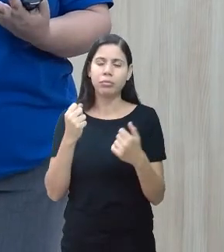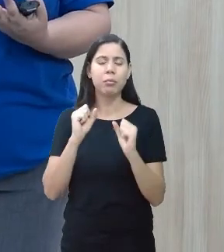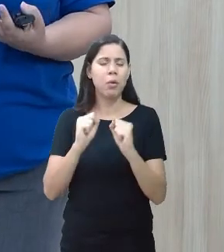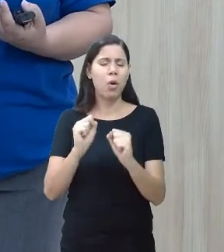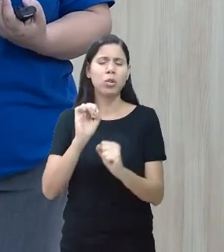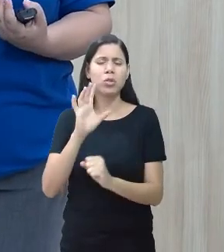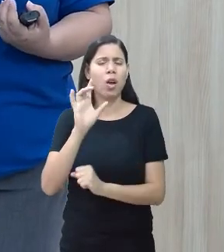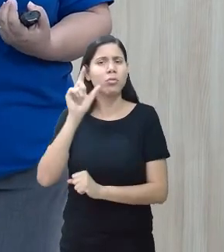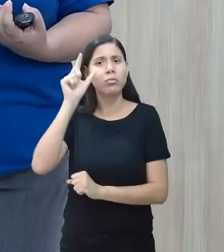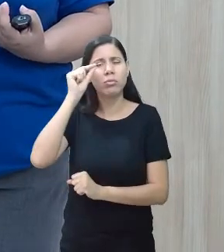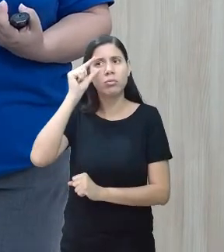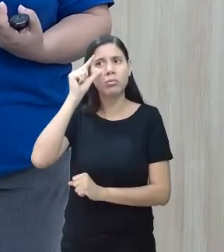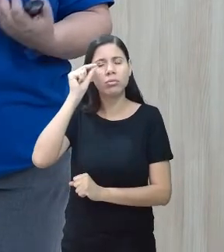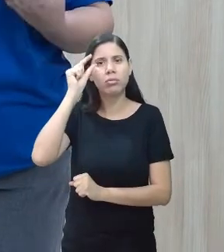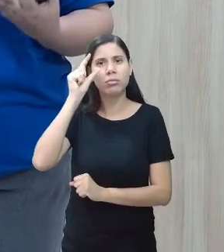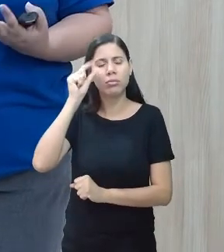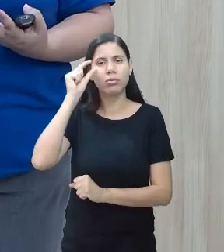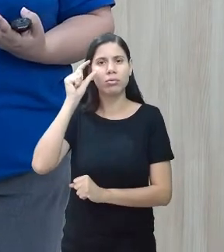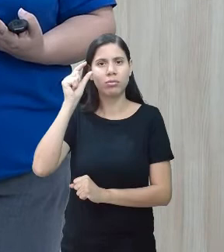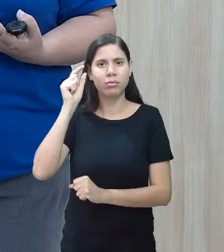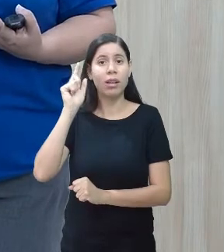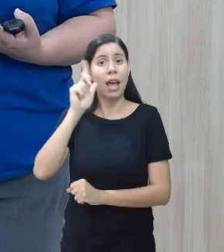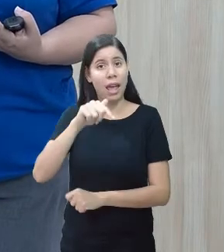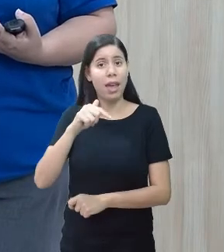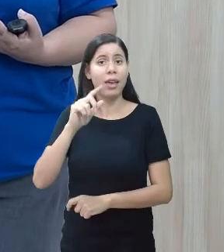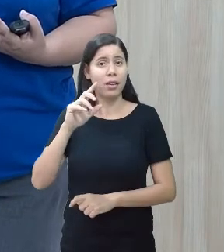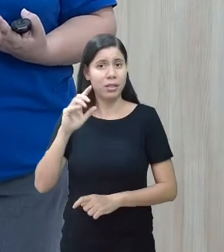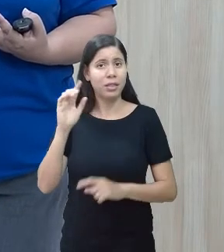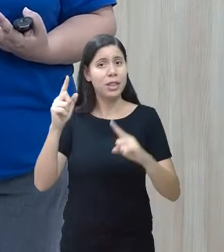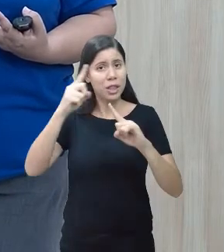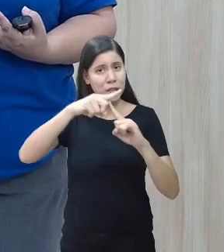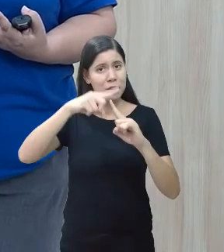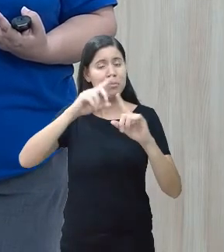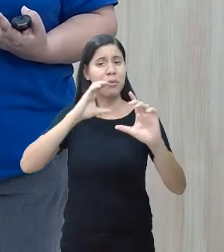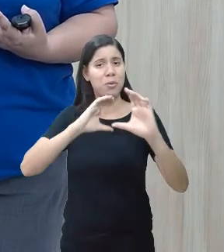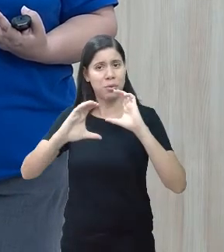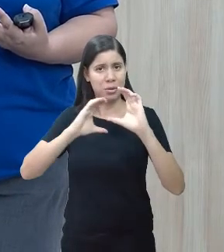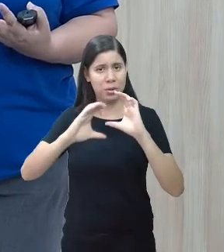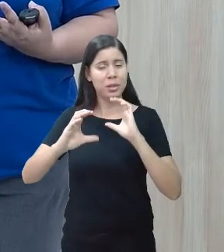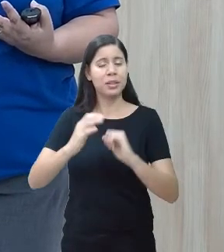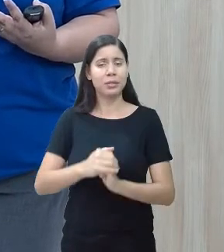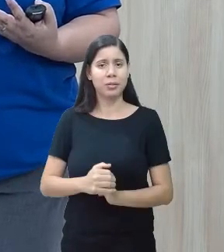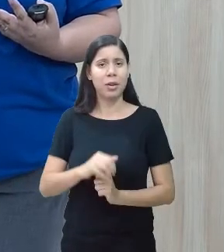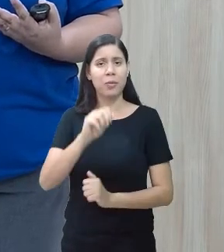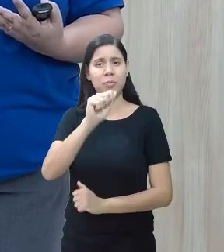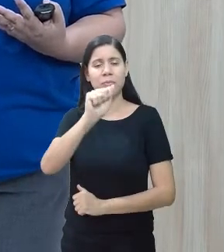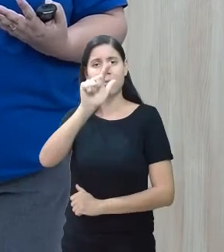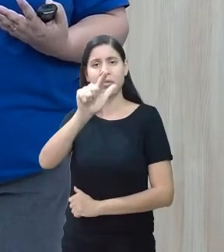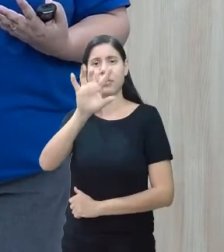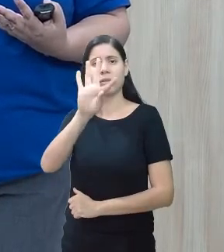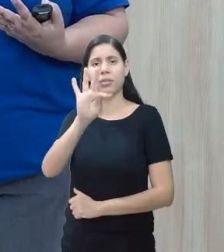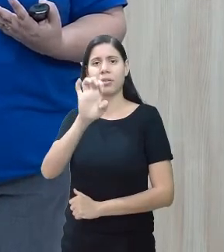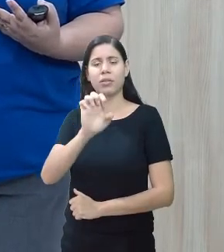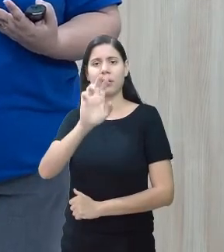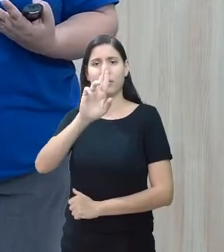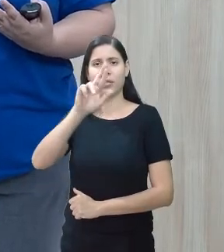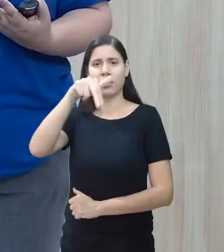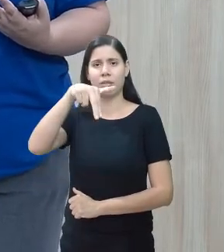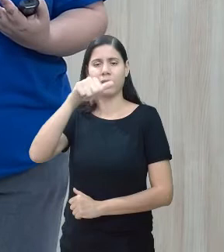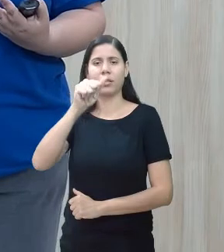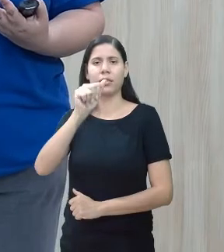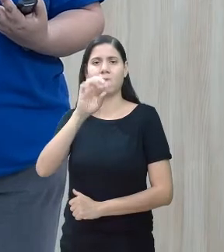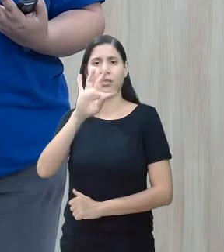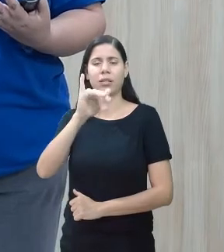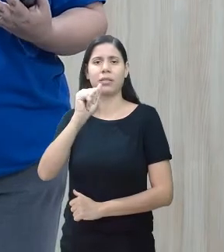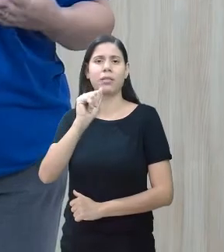do piscar dos olhos. E isso também é uma comunicação alternativa. Quando o estudante faz uso de um